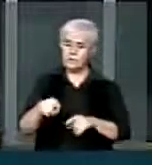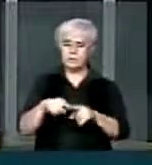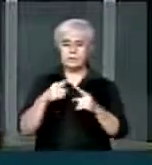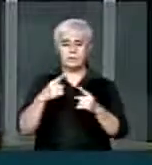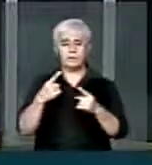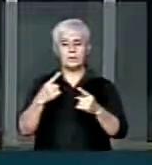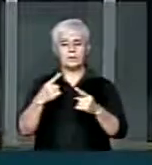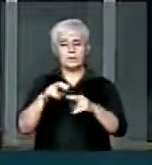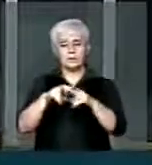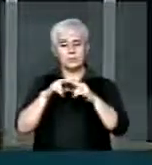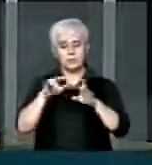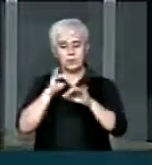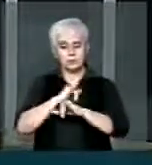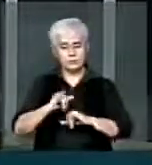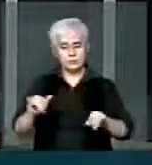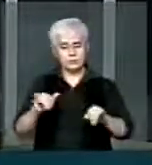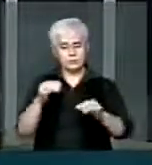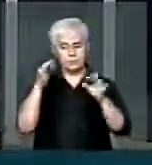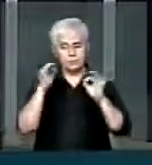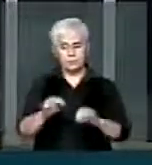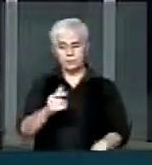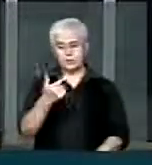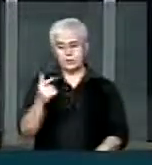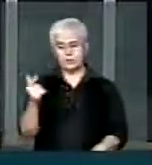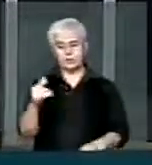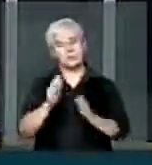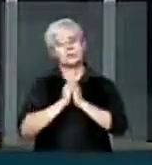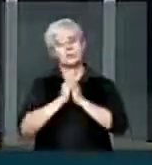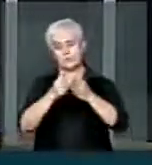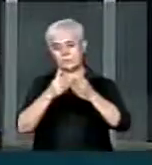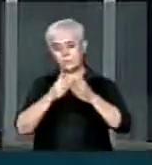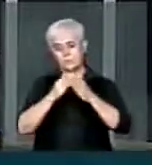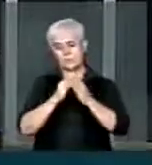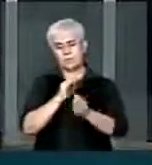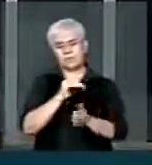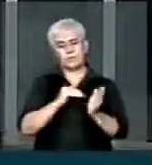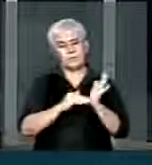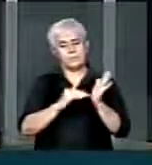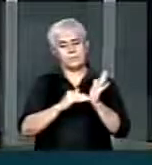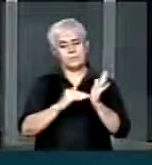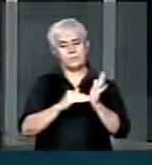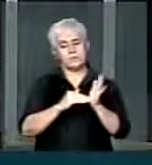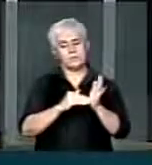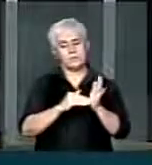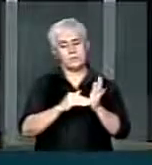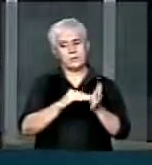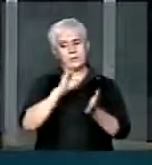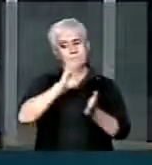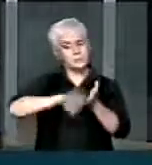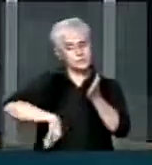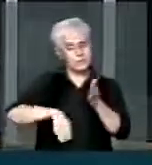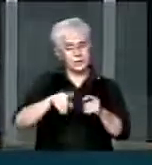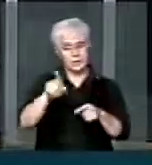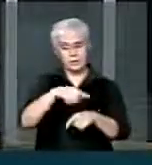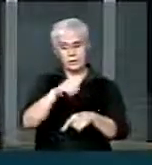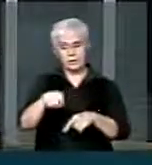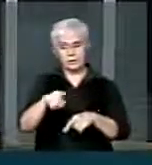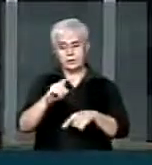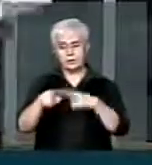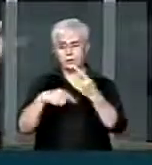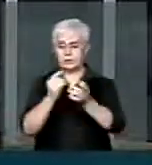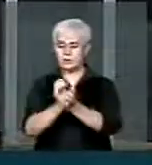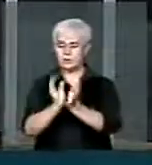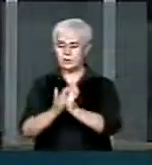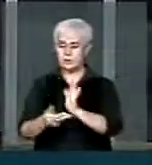por uma informação que não era correta. Então, vamos apelar ao Senado para a derrubada desse veto e depois a Câmara dos